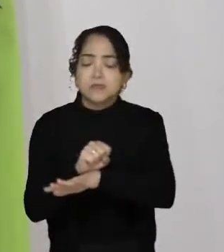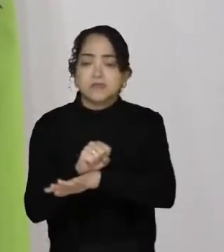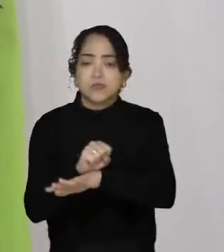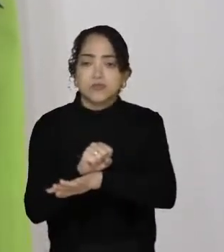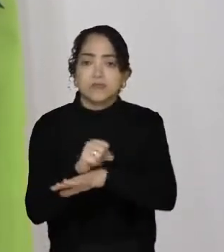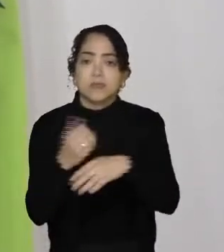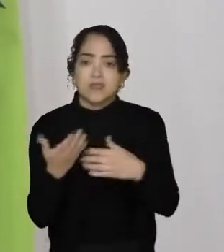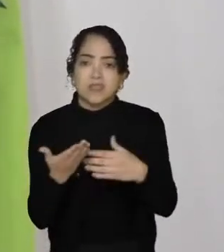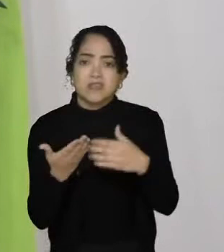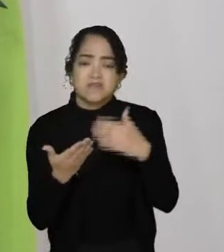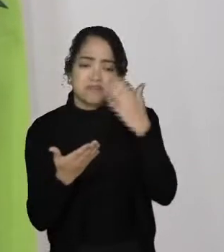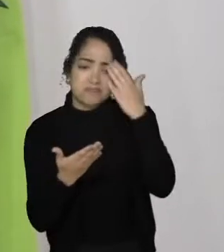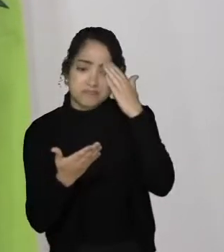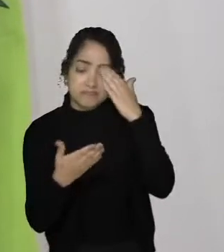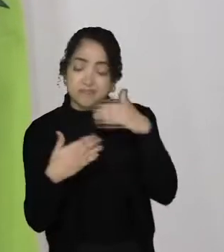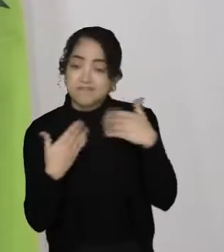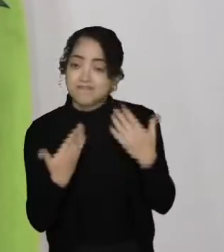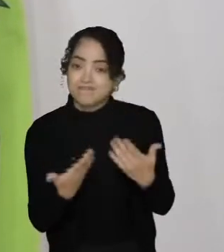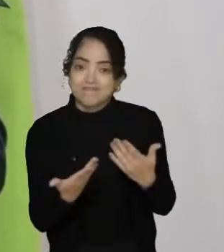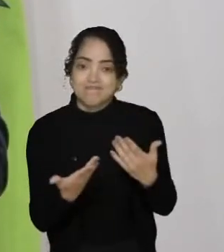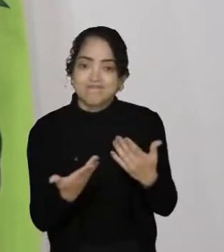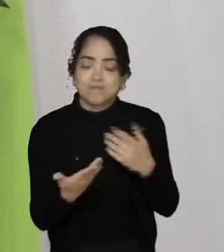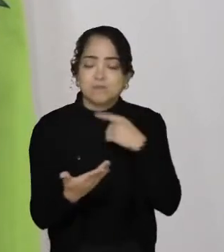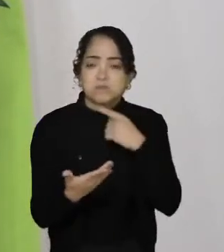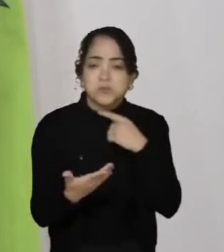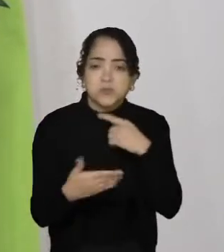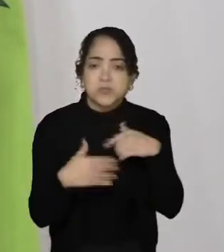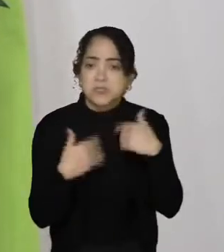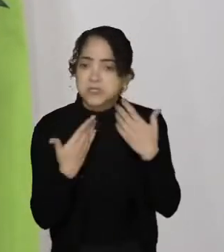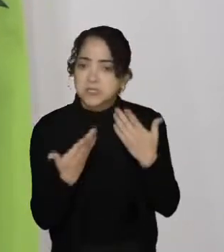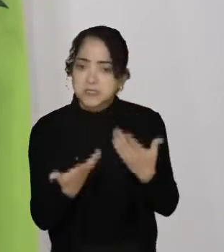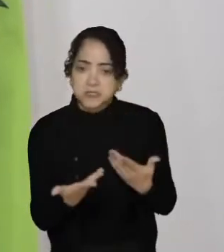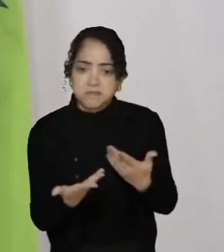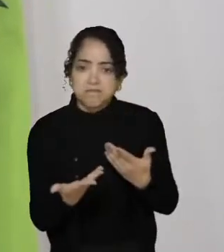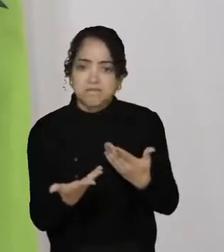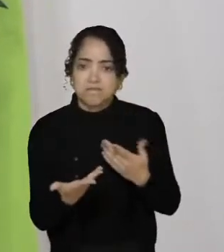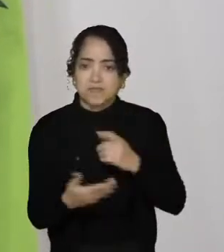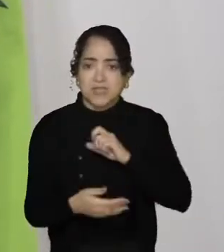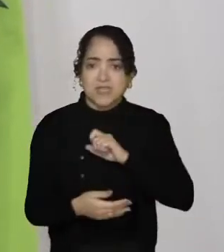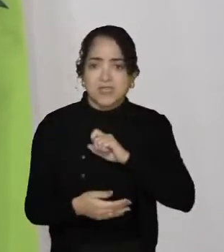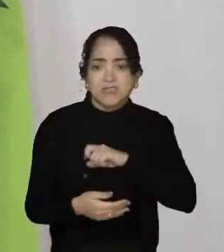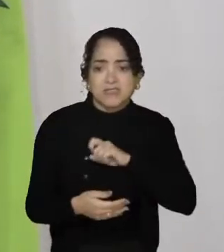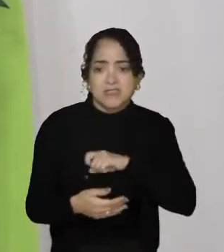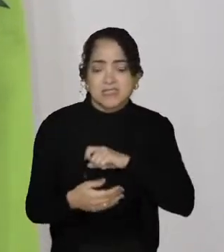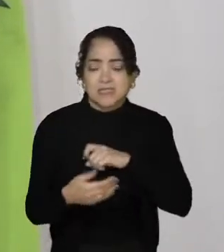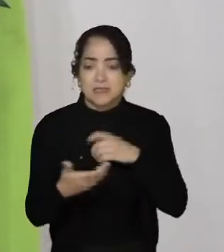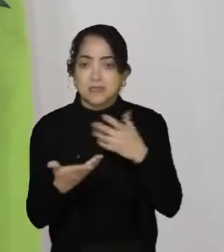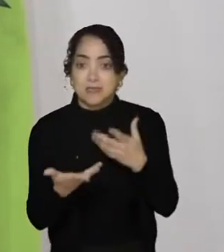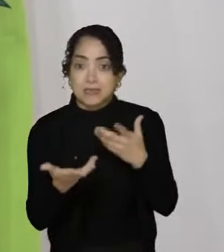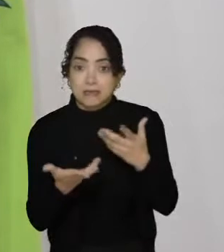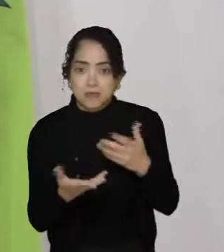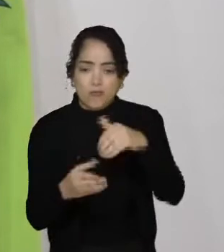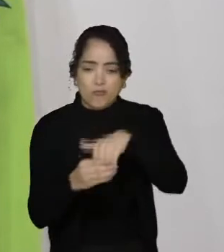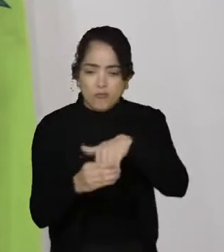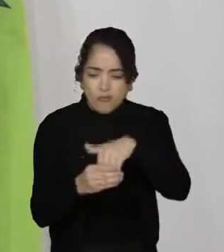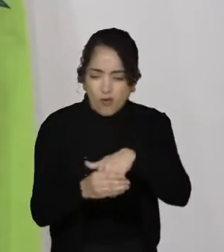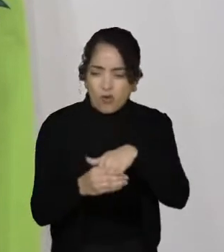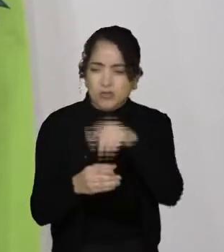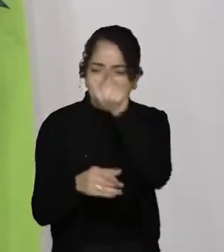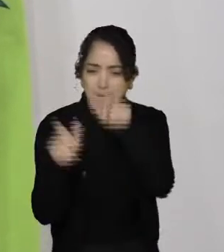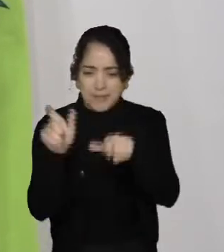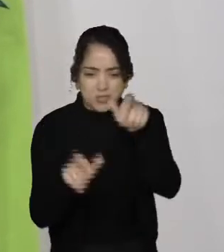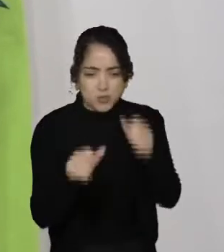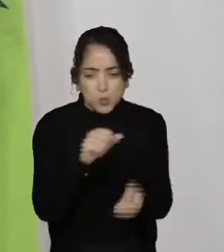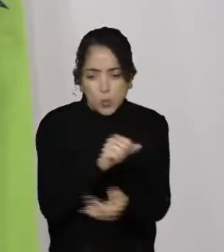pessoas. Porque essas pessoas são sem escrúpulos. São pessoas que, para chegar no que eles querem, eles votam em corrupto. Eles roubam,